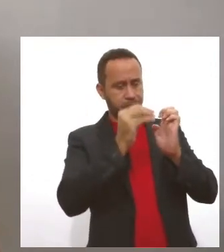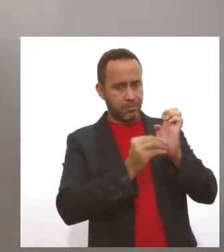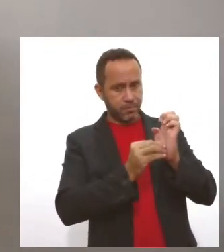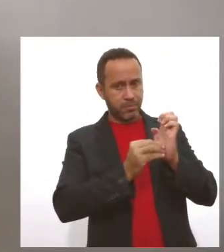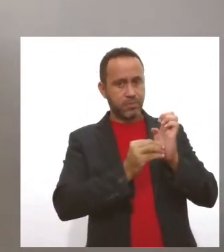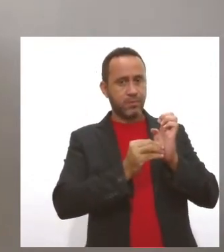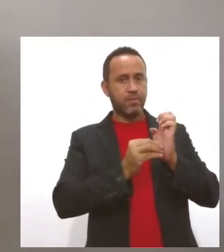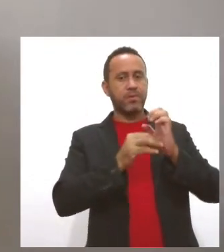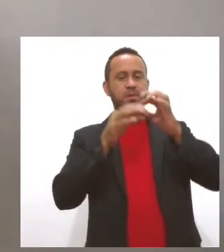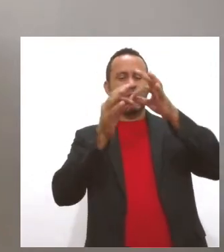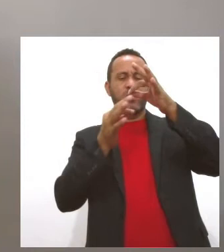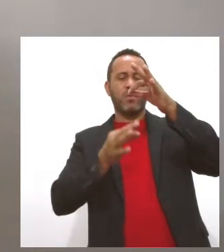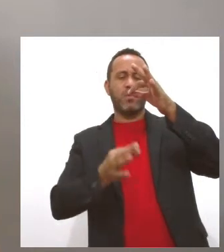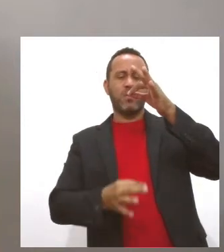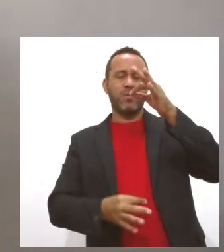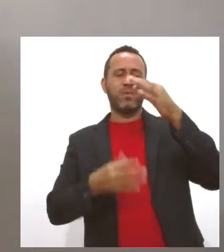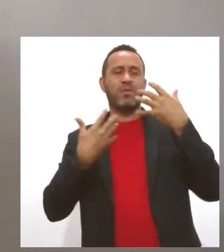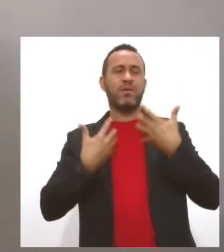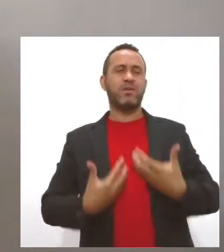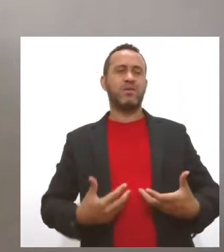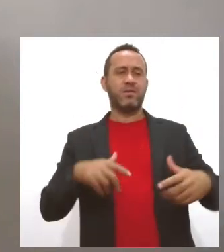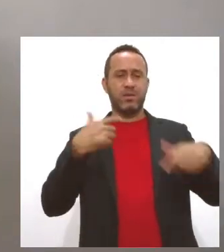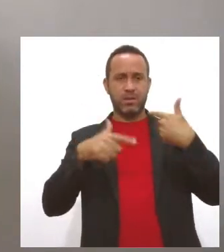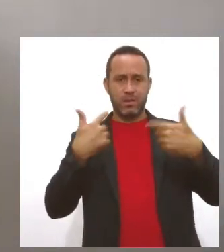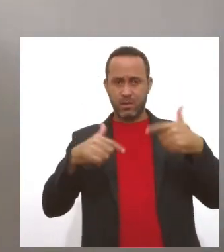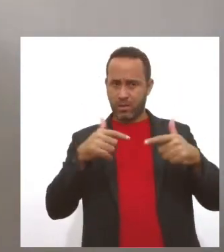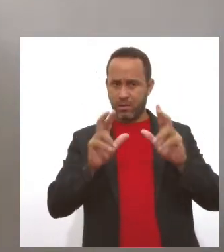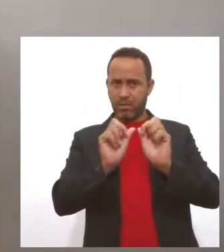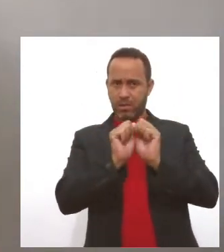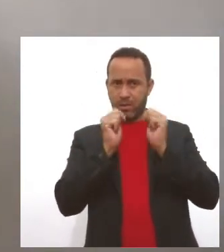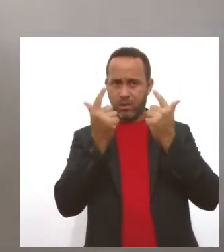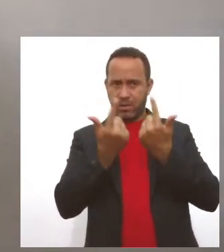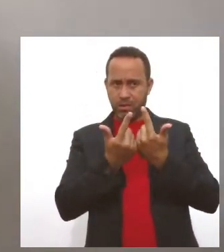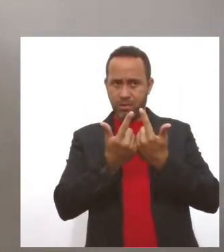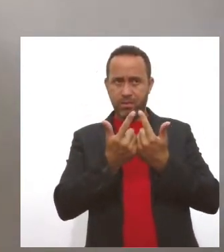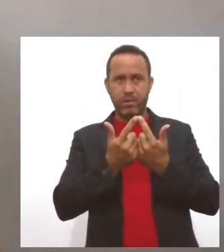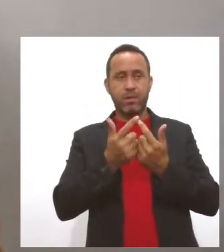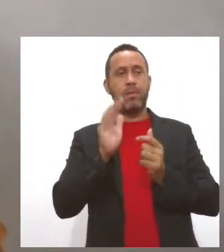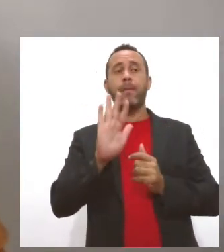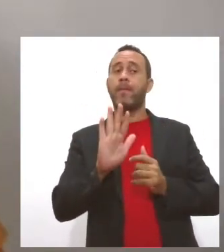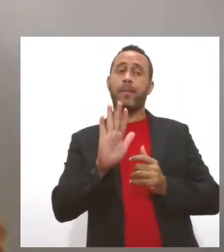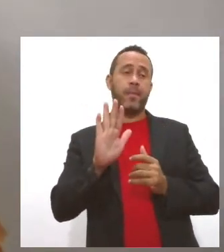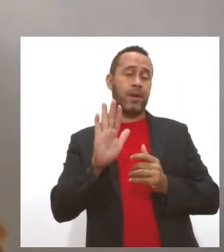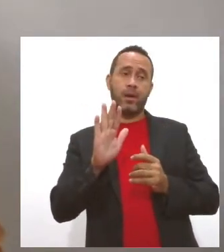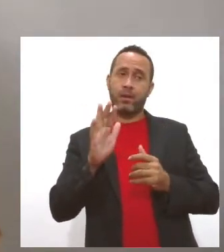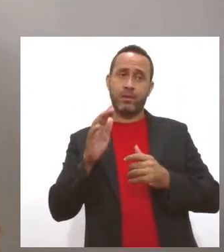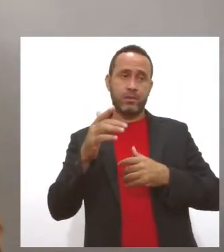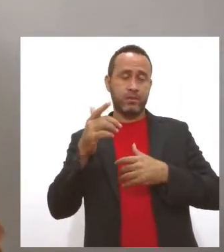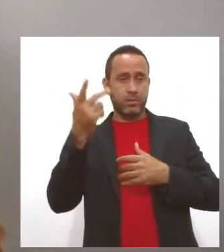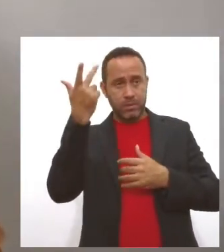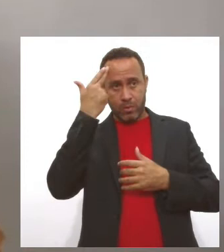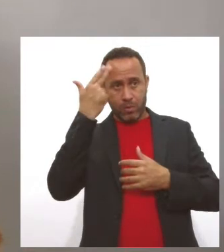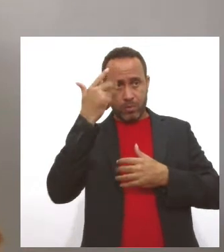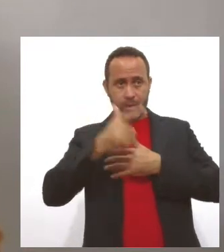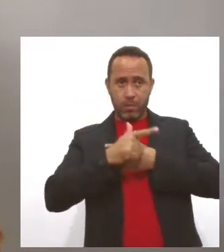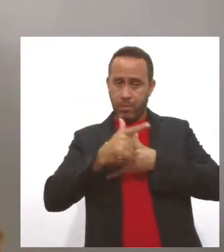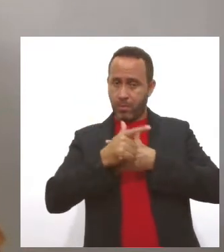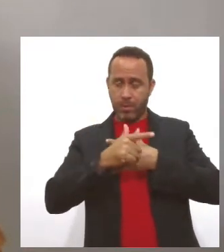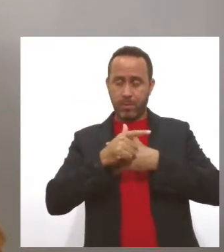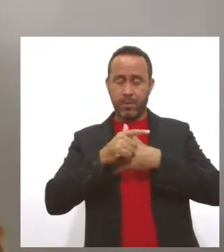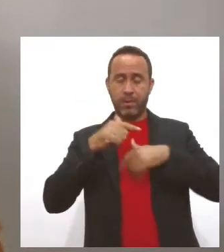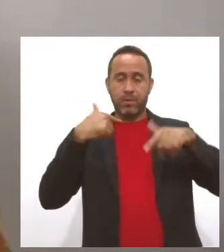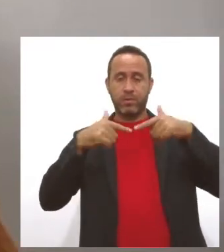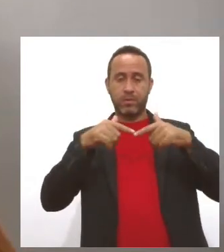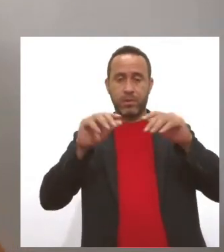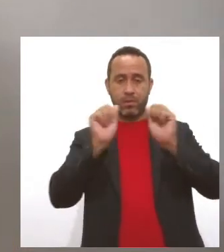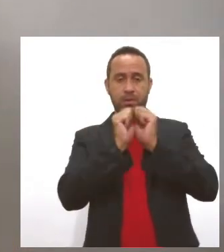exaustivo, um dia de muito trabalho na Assembleia Legislativa, mas faz parte de, todo ano acontece isso, então faz parte dos trabalhos aqui da